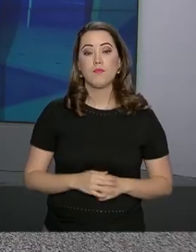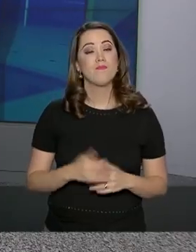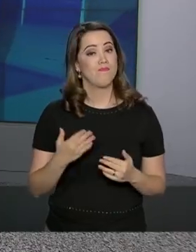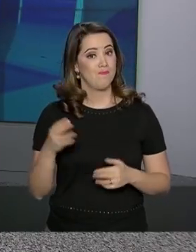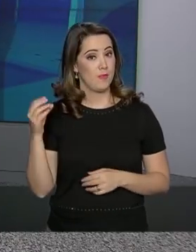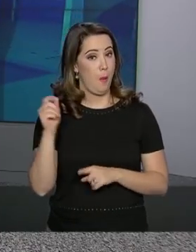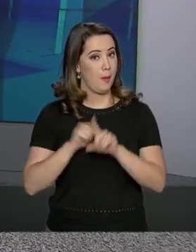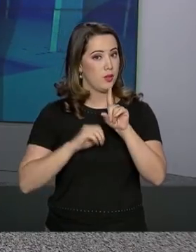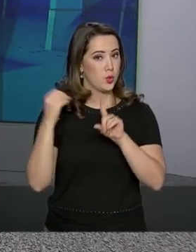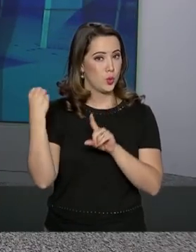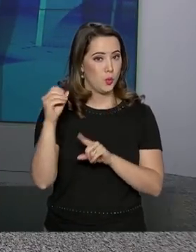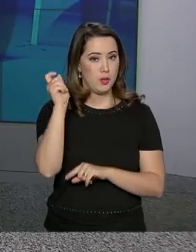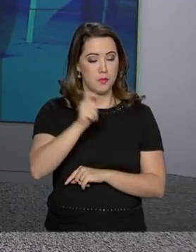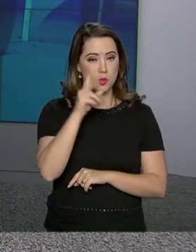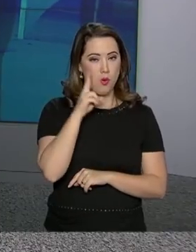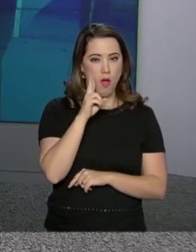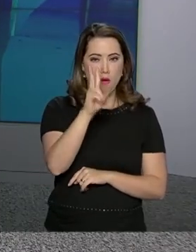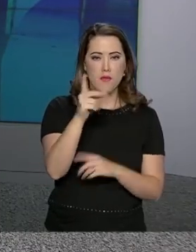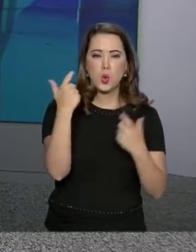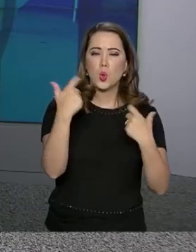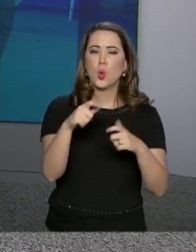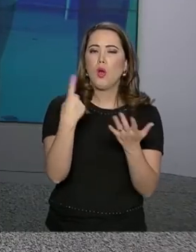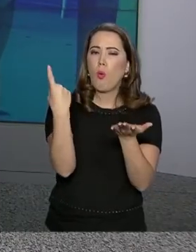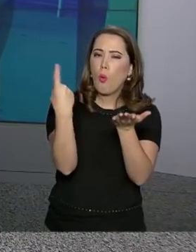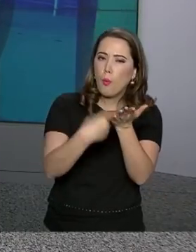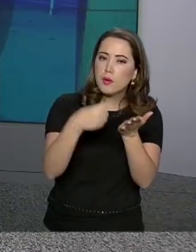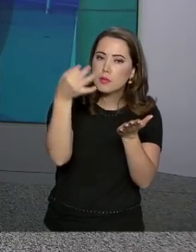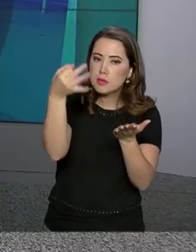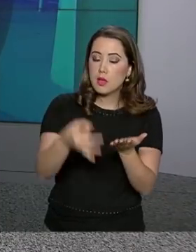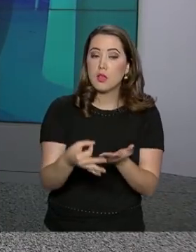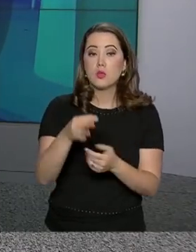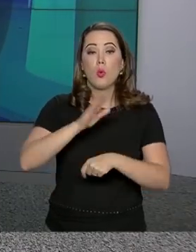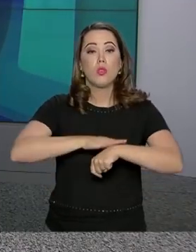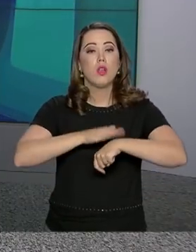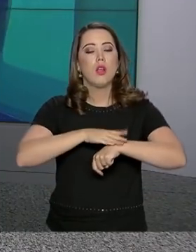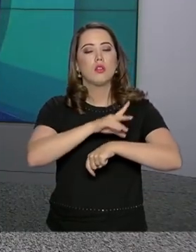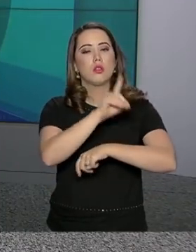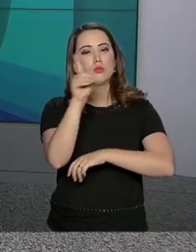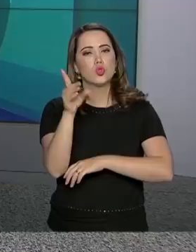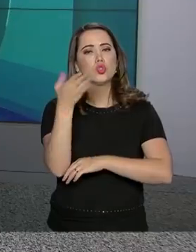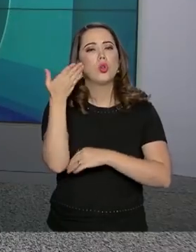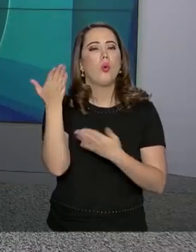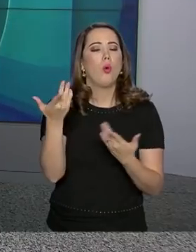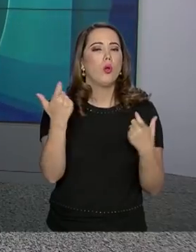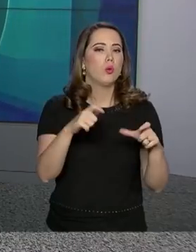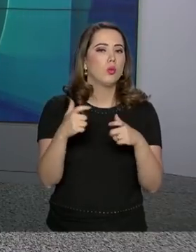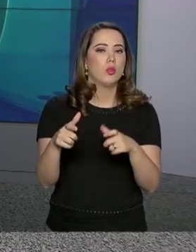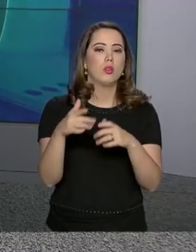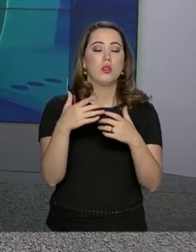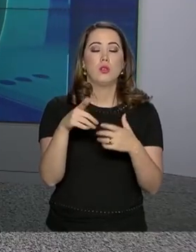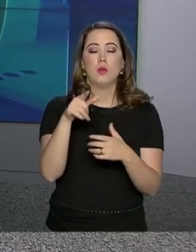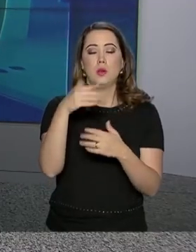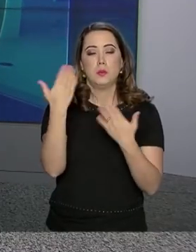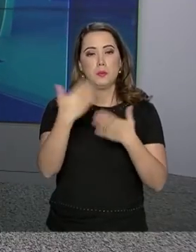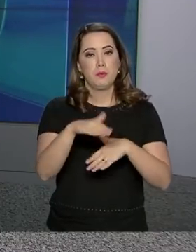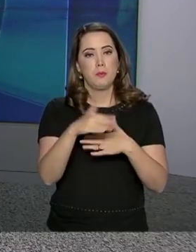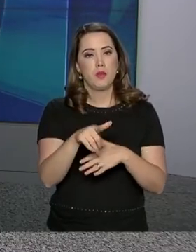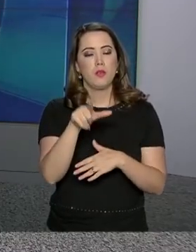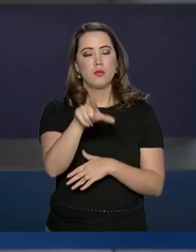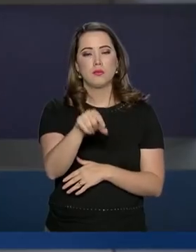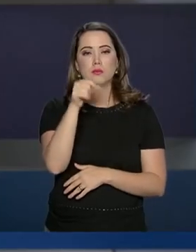Em outubro, o candidato terá acesso ao cartão de confirmação com data, hora, local da prova e opção de língua estrangeira.